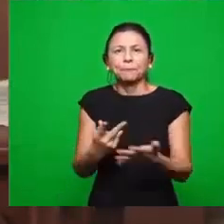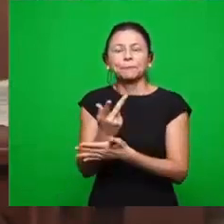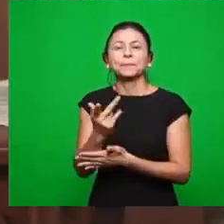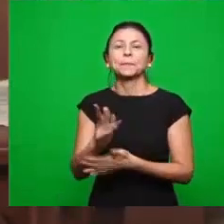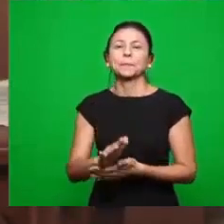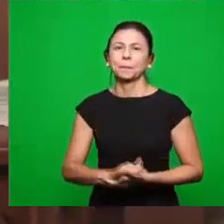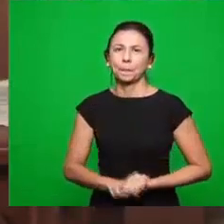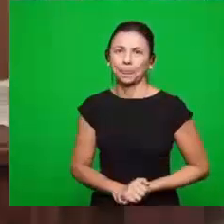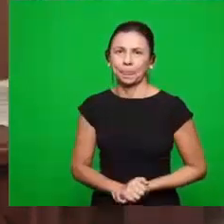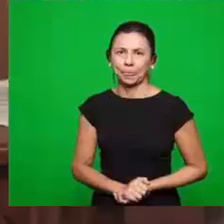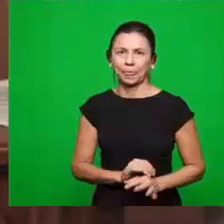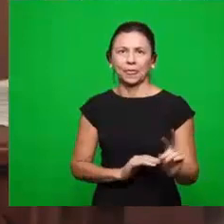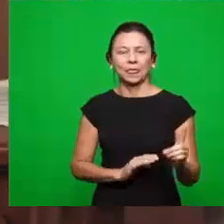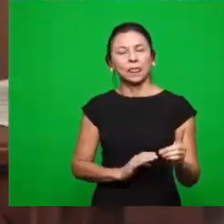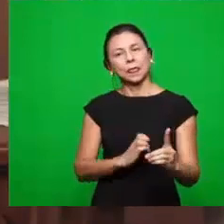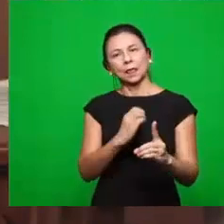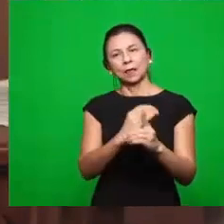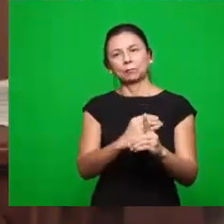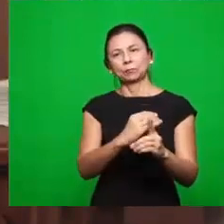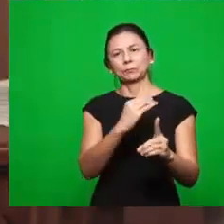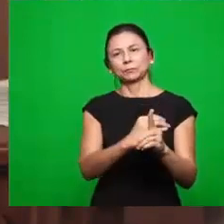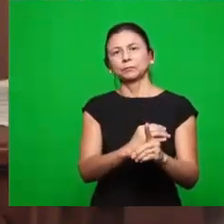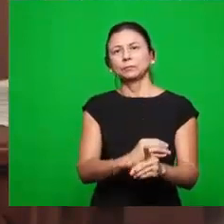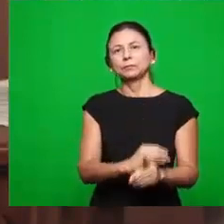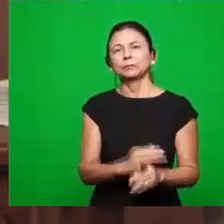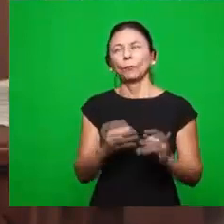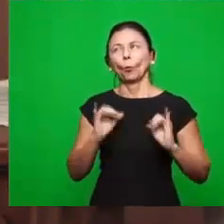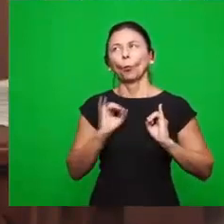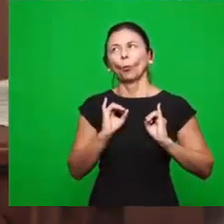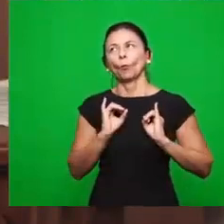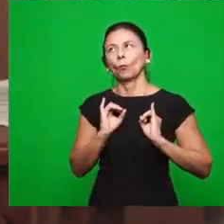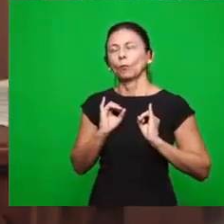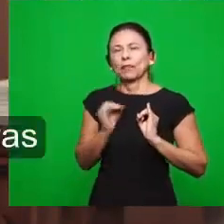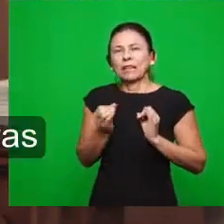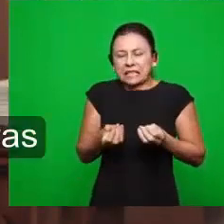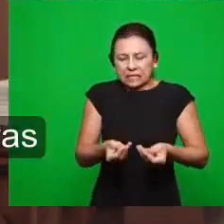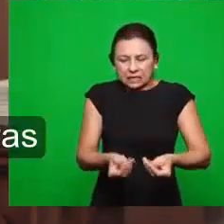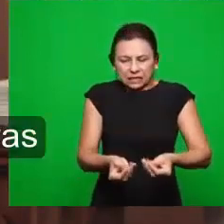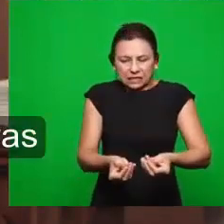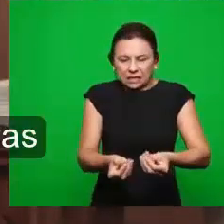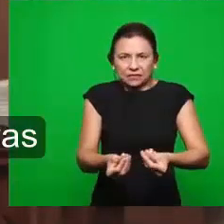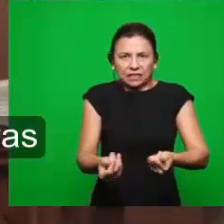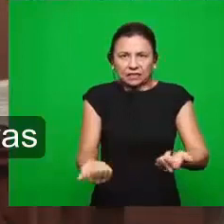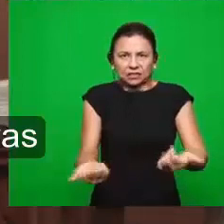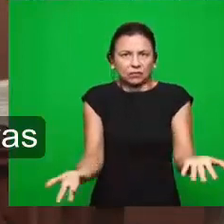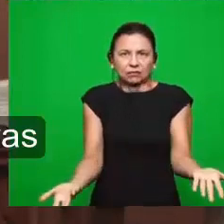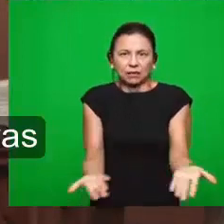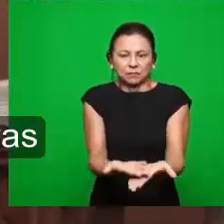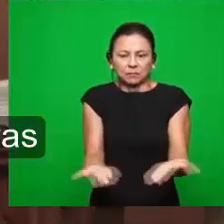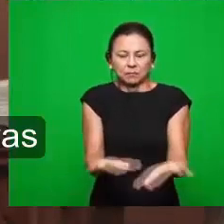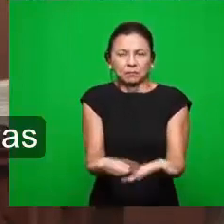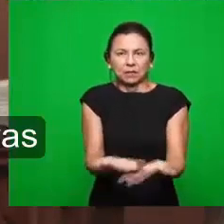cristianismo perdeu, dormiu. A doente, doente, adoeceu, ele não tinha mais vida.